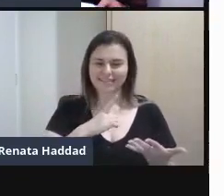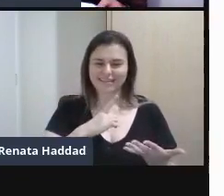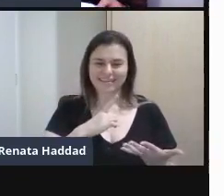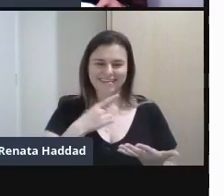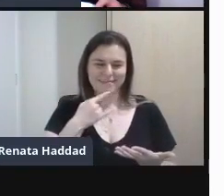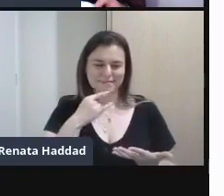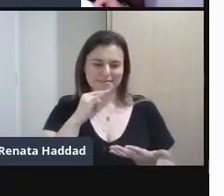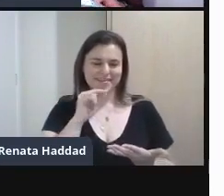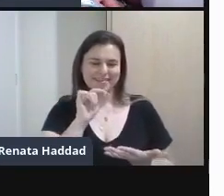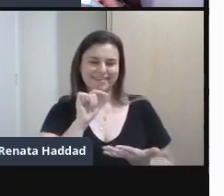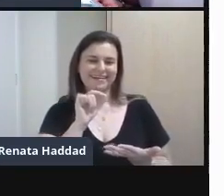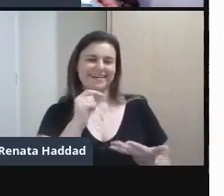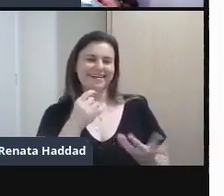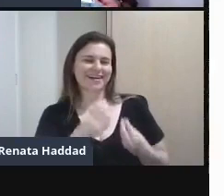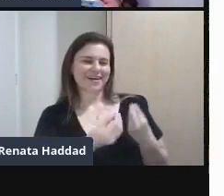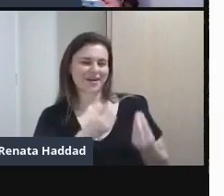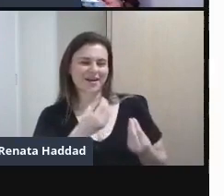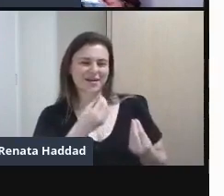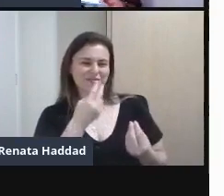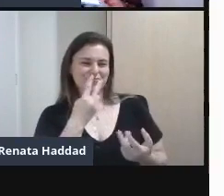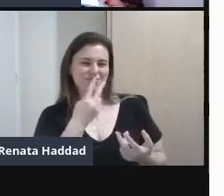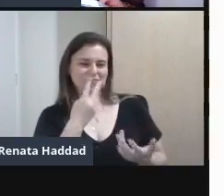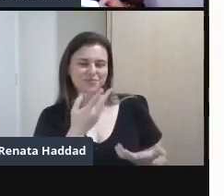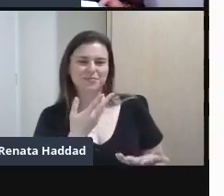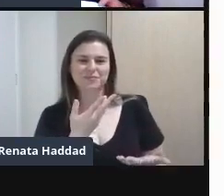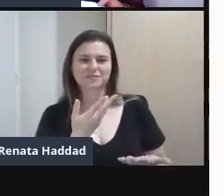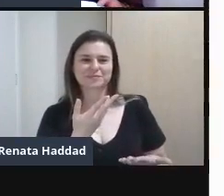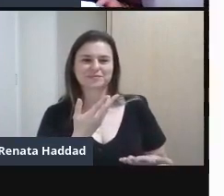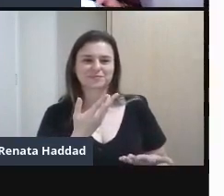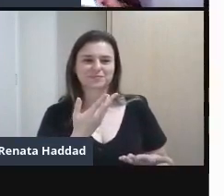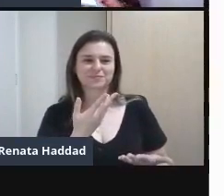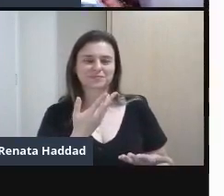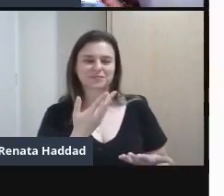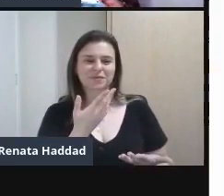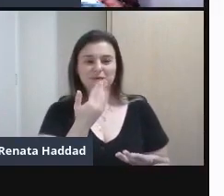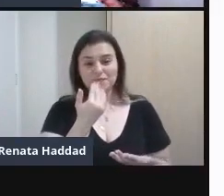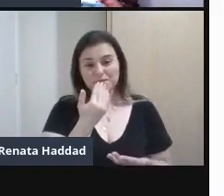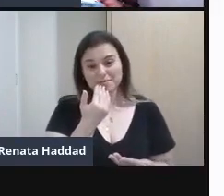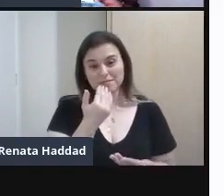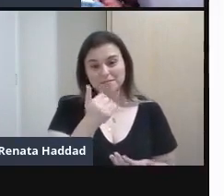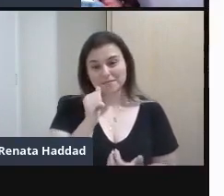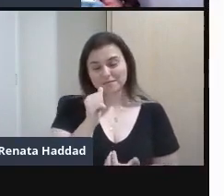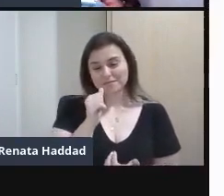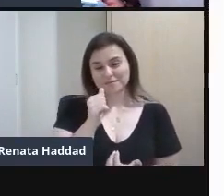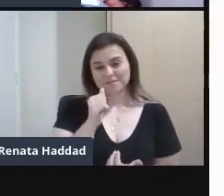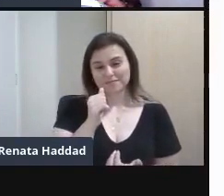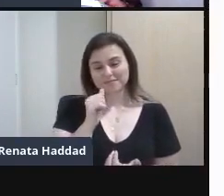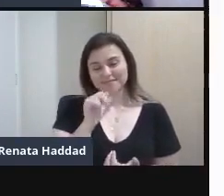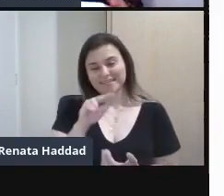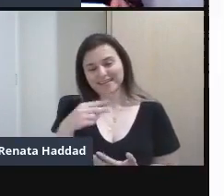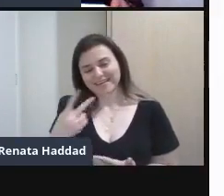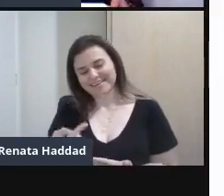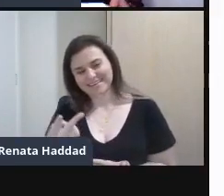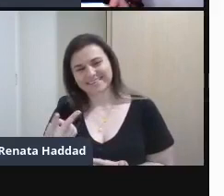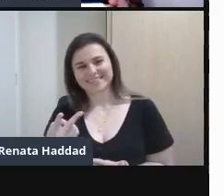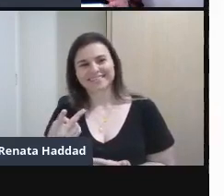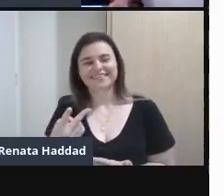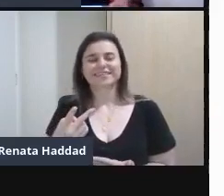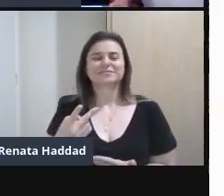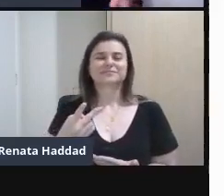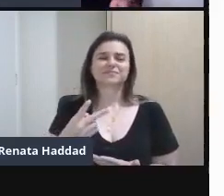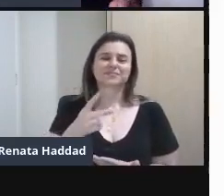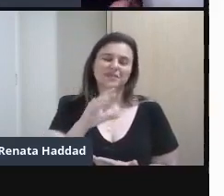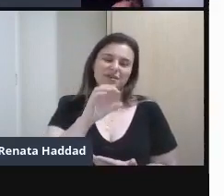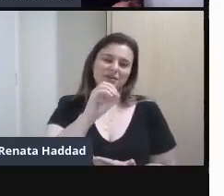Paraty Fumo de bar Apendi Comer Beber Pitar Oswaldo de Andrade Pau